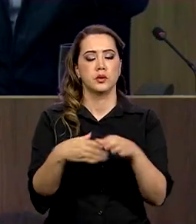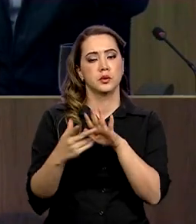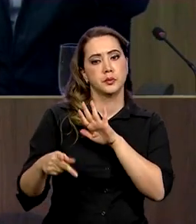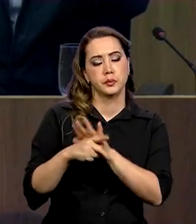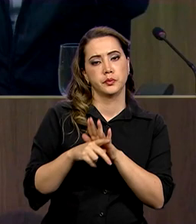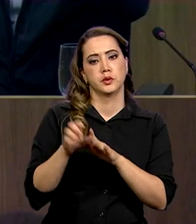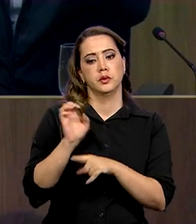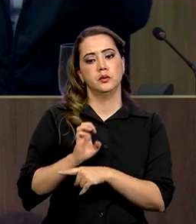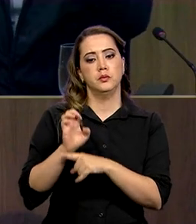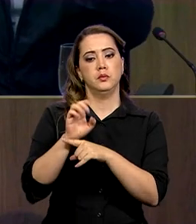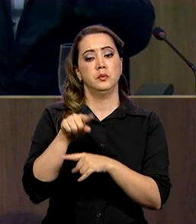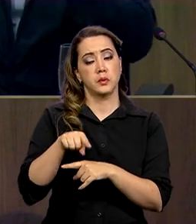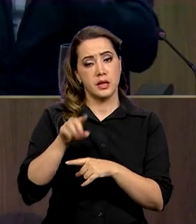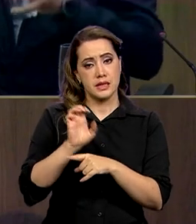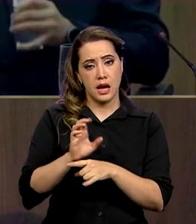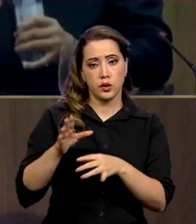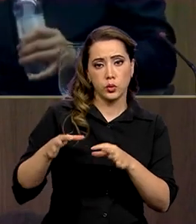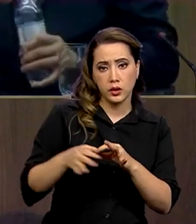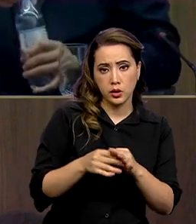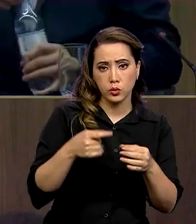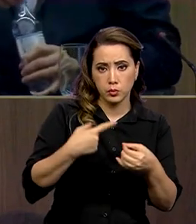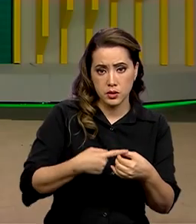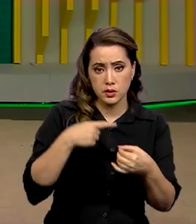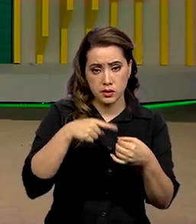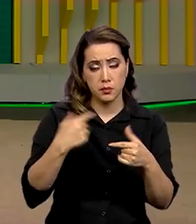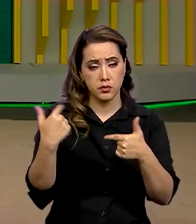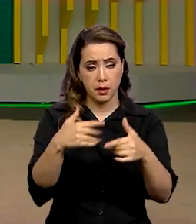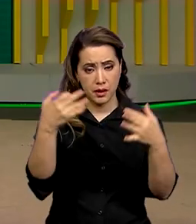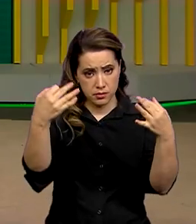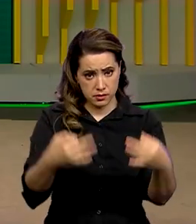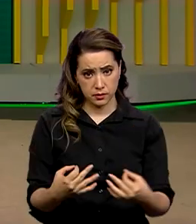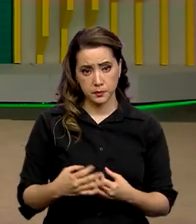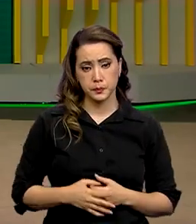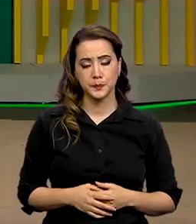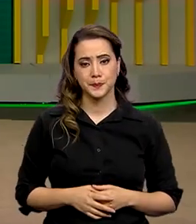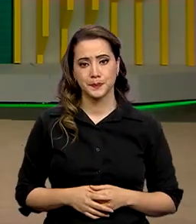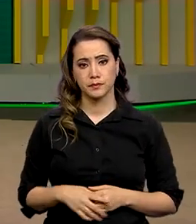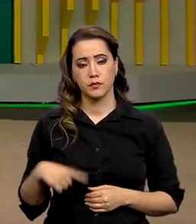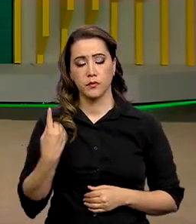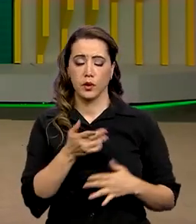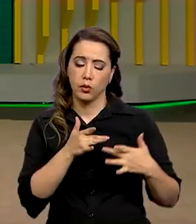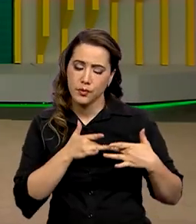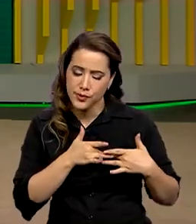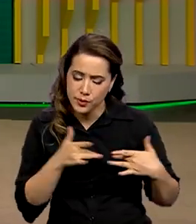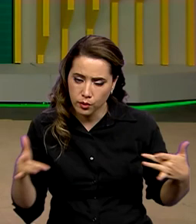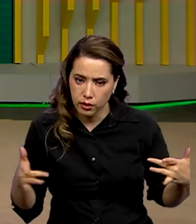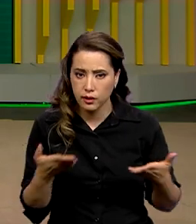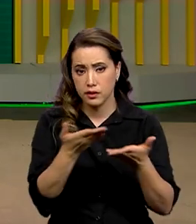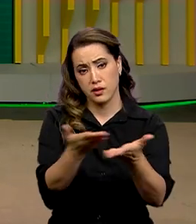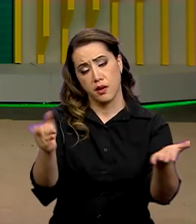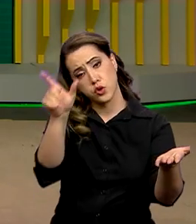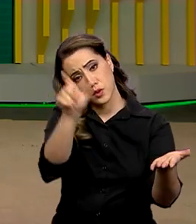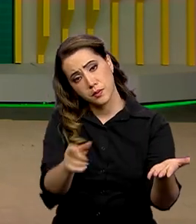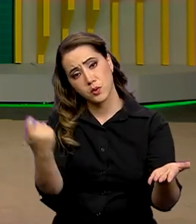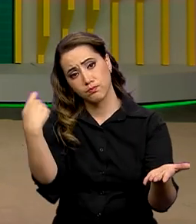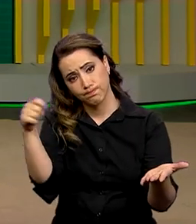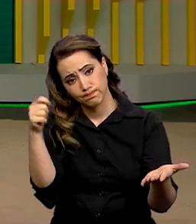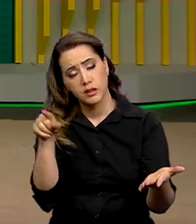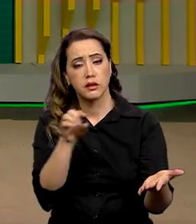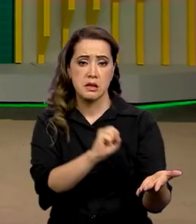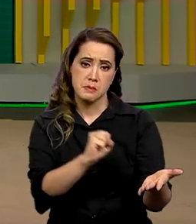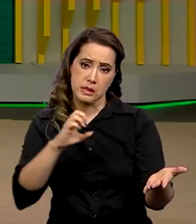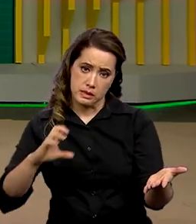Estado, para que isso seja feito de forma correta. A nossa solidariedade aos gaúchos e aos